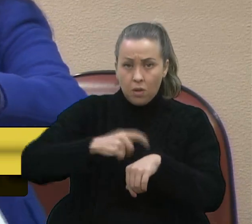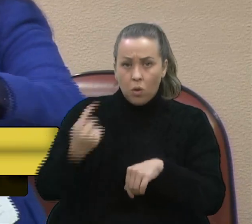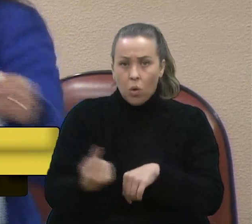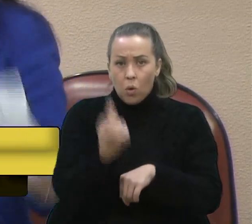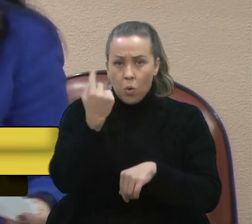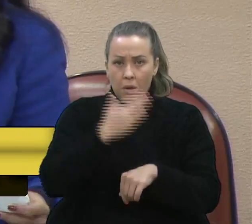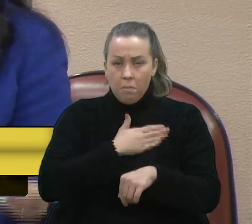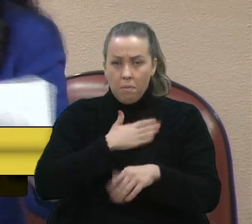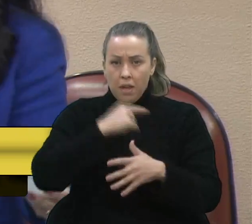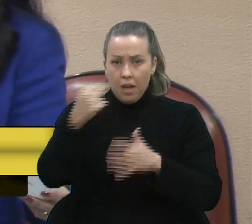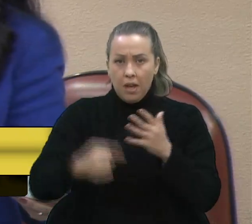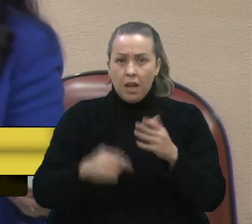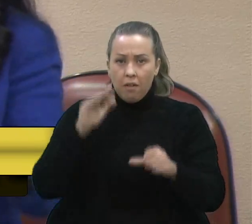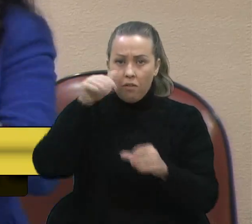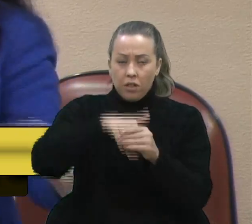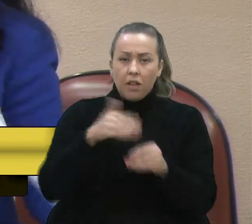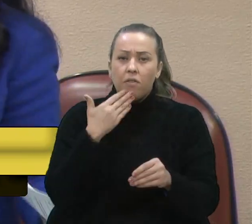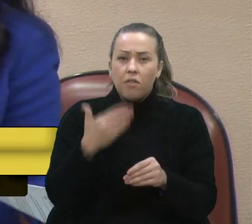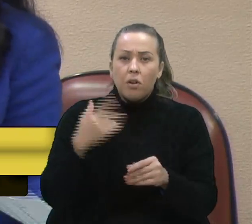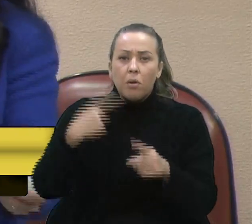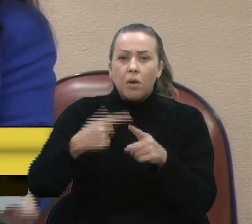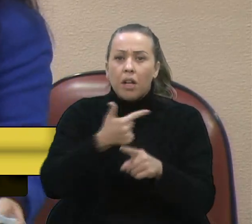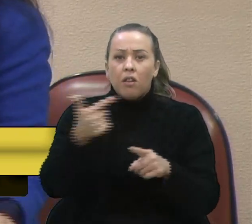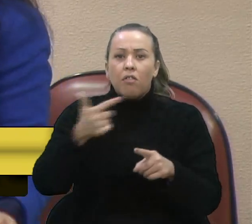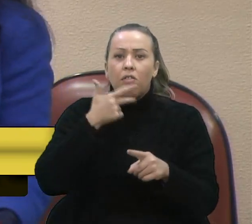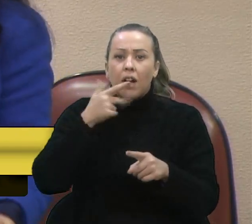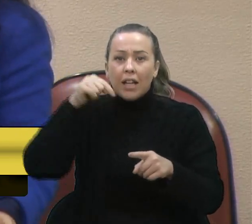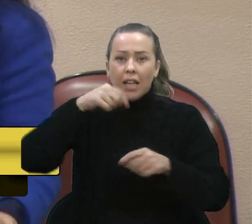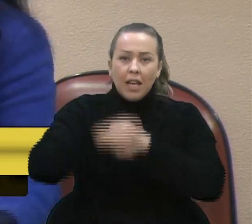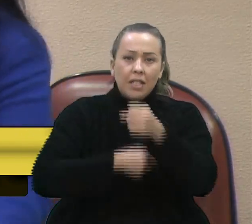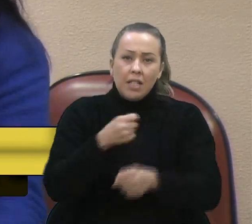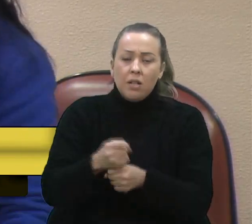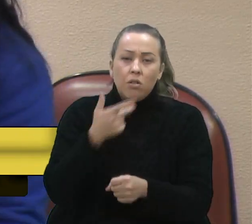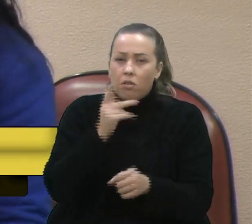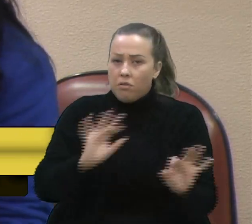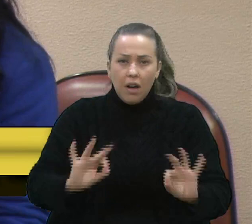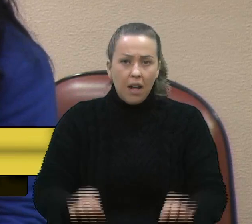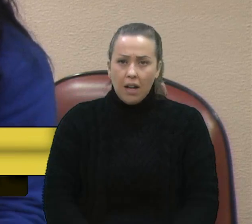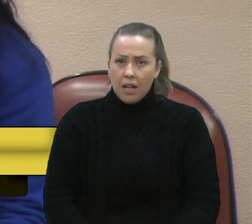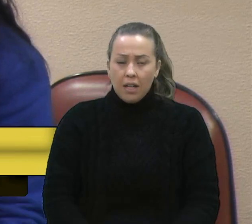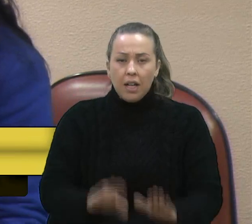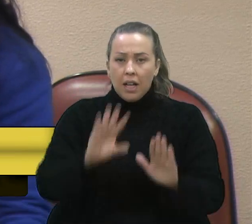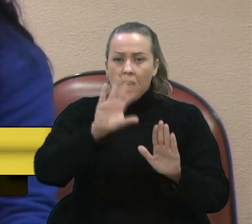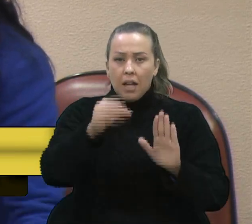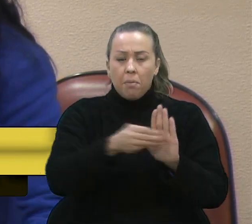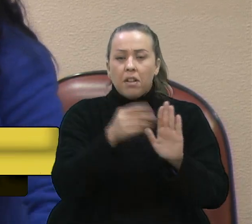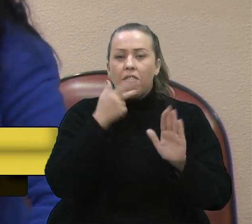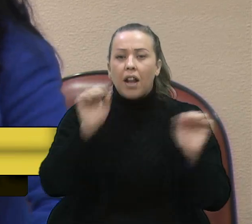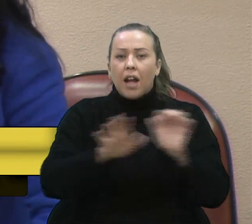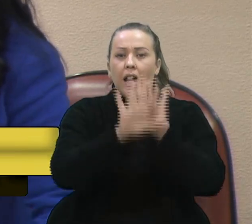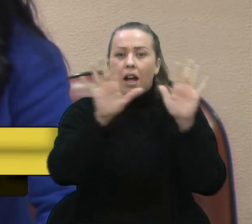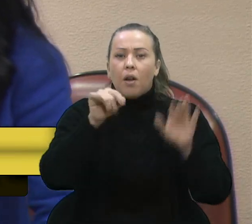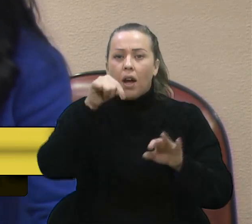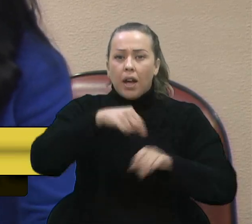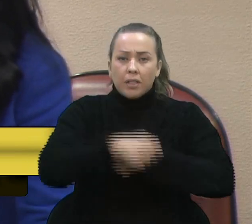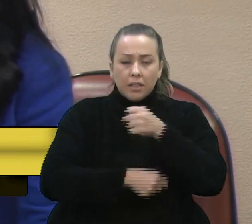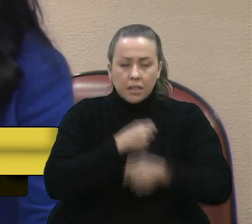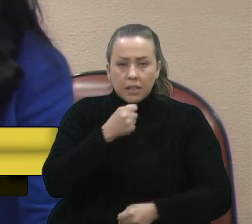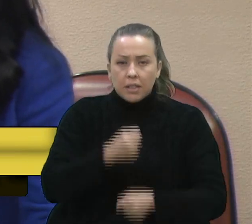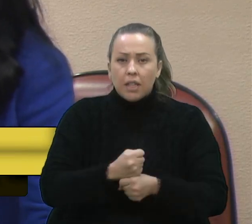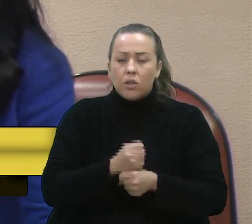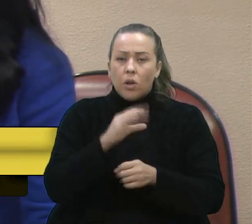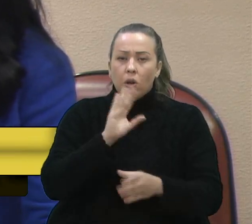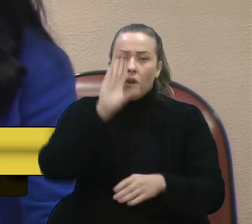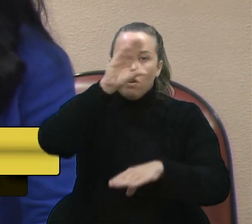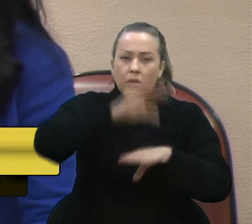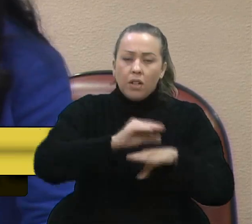critérios para votar favorável, é porque não diz aqui que tem que ser este ano, não diz aqui na emenda, claramente, que a reposição